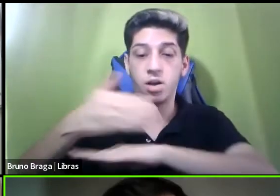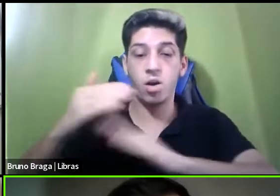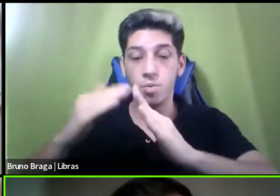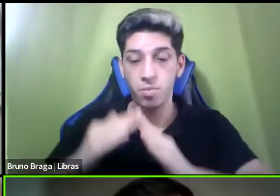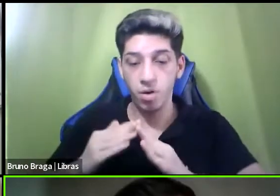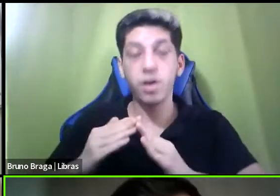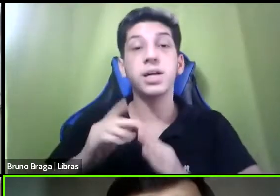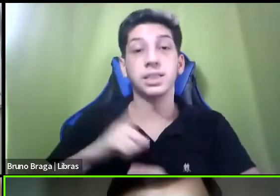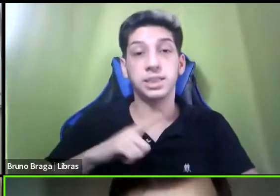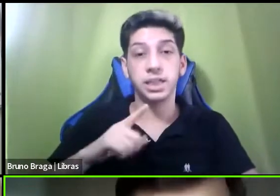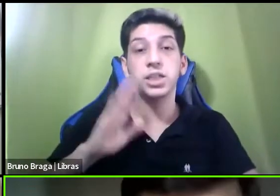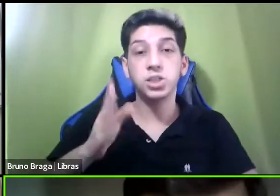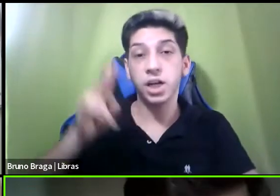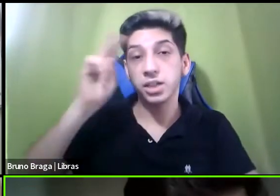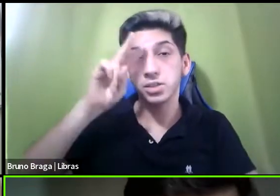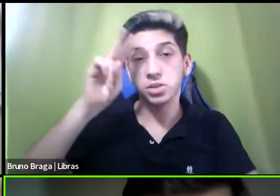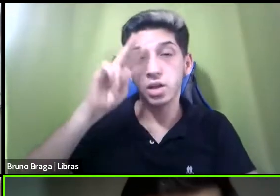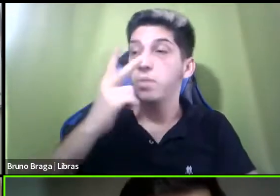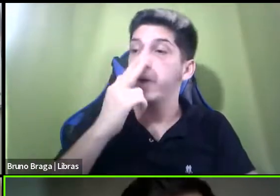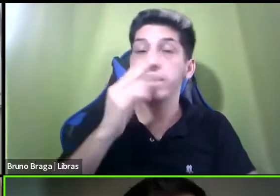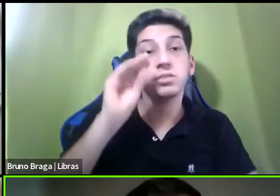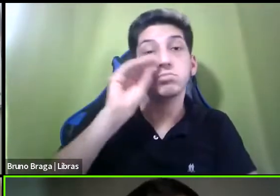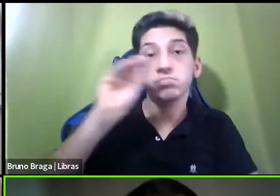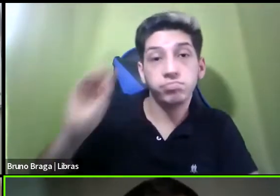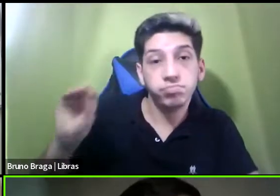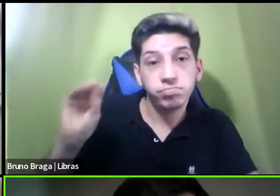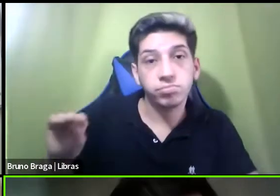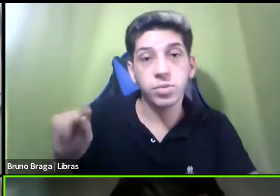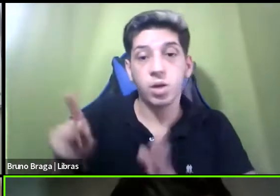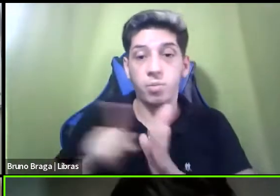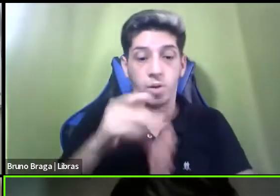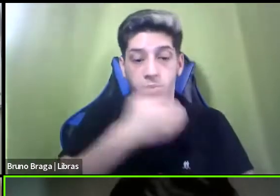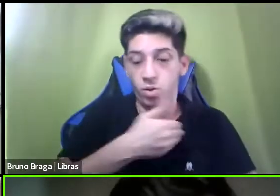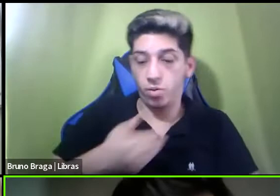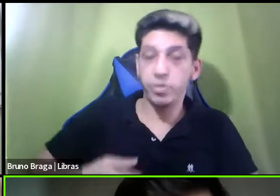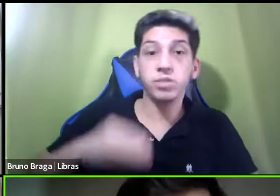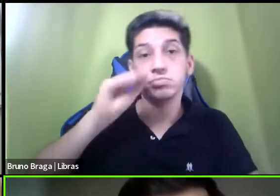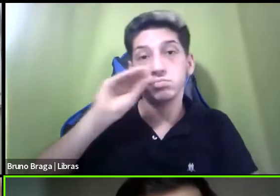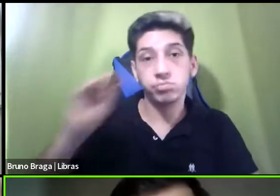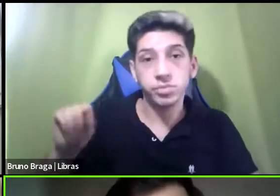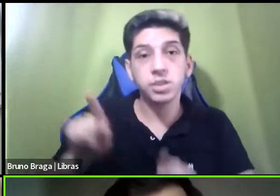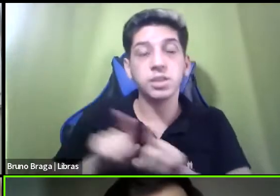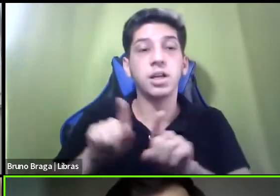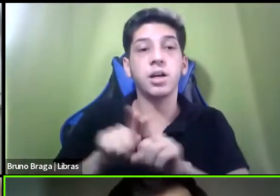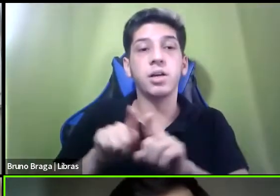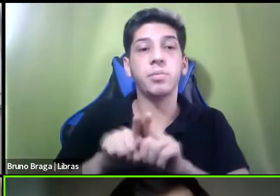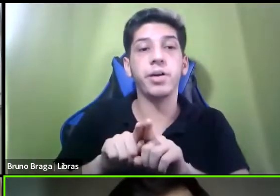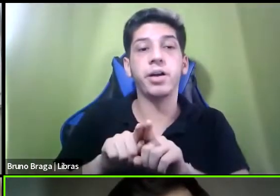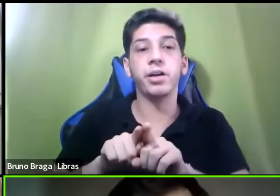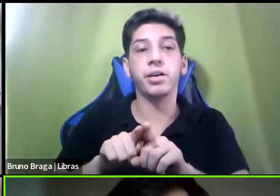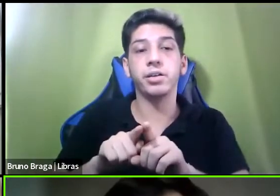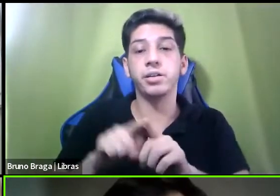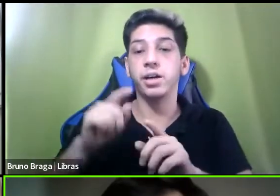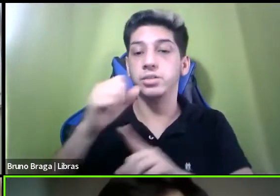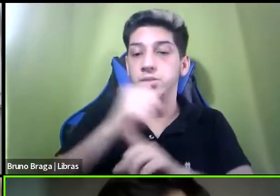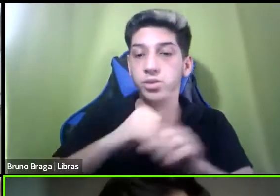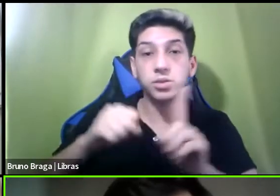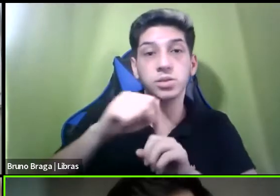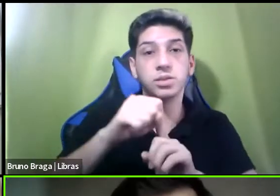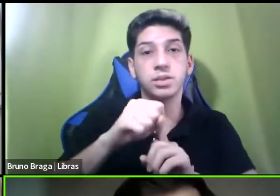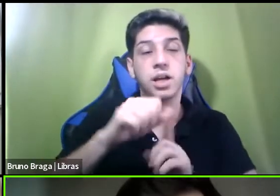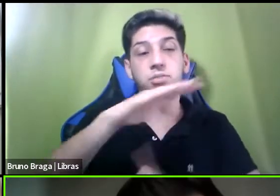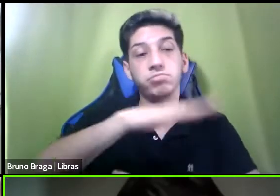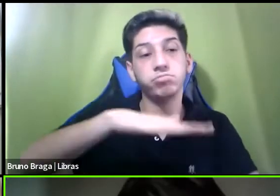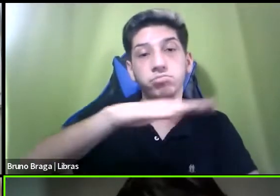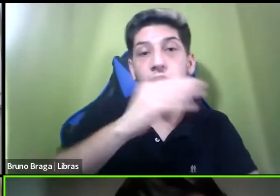historicamente invisibilizada por governos invisibilizadas pela sociedade de uma maneira